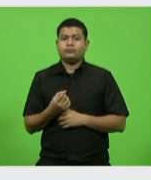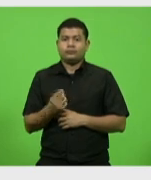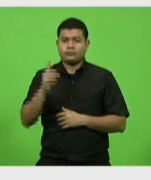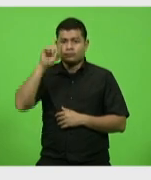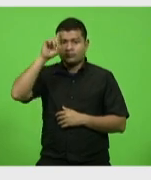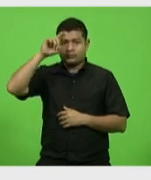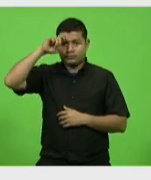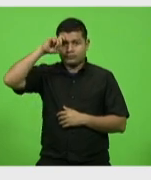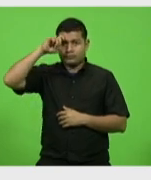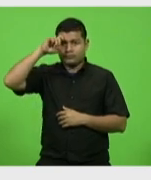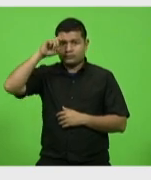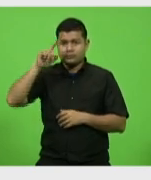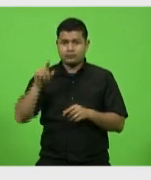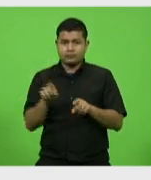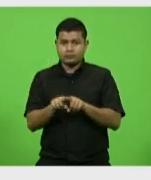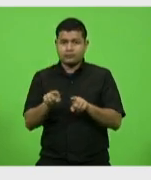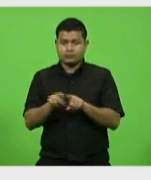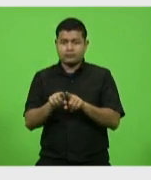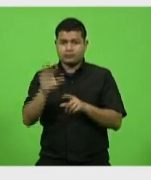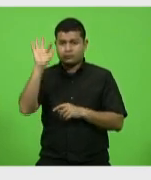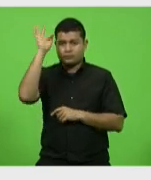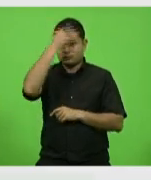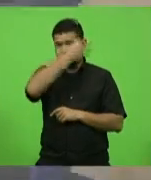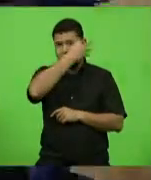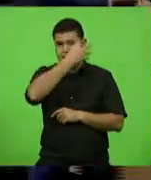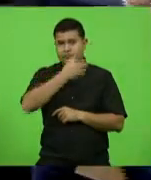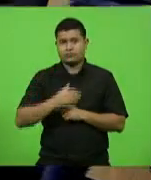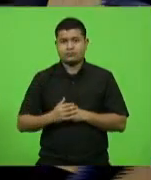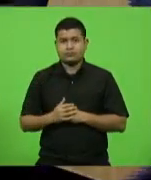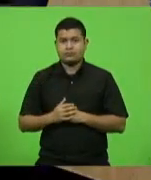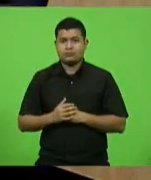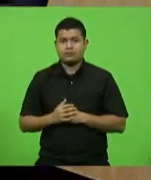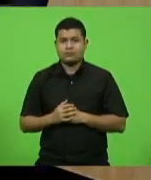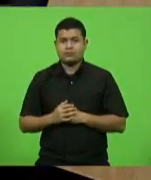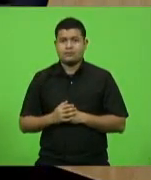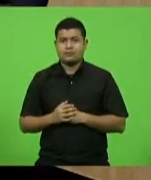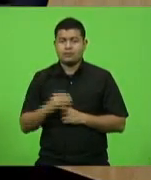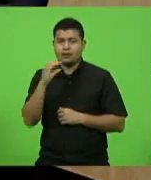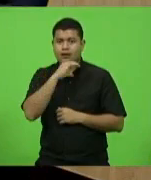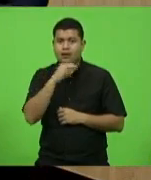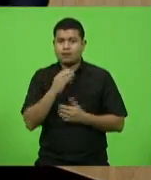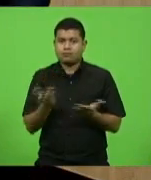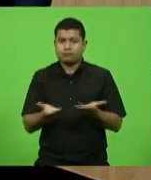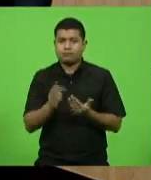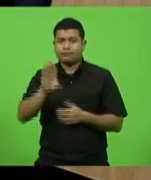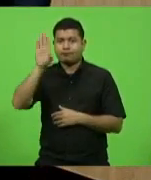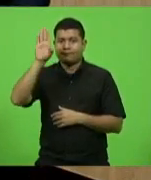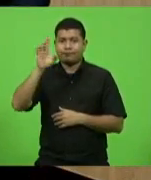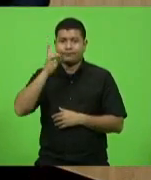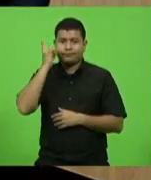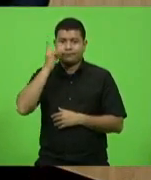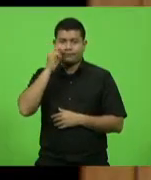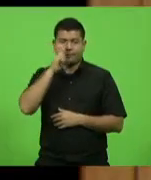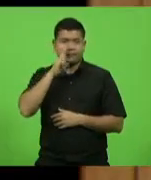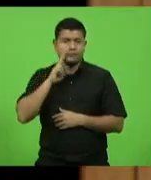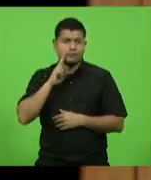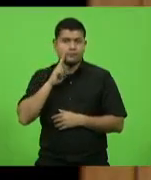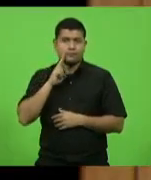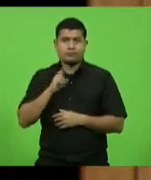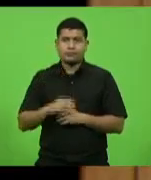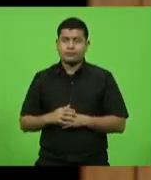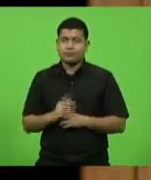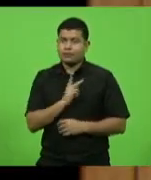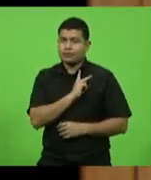Vieira. E no deputado Fabiano da Luz. Rapidamente a palavra pela ordem do deputado Ivan Nats. Senhor